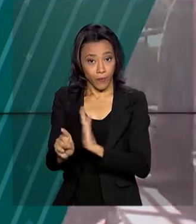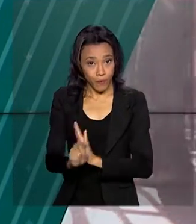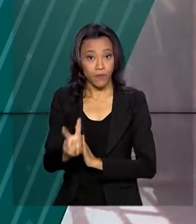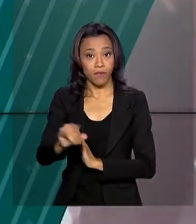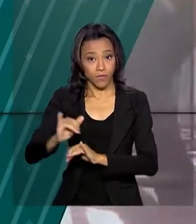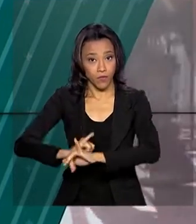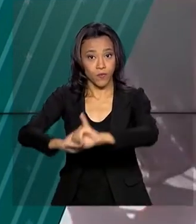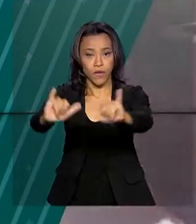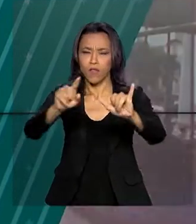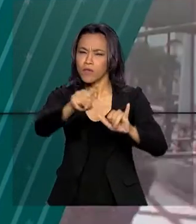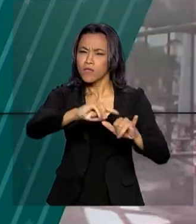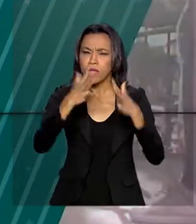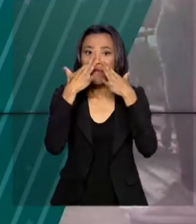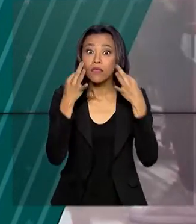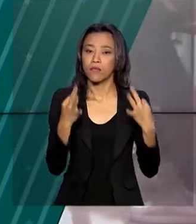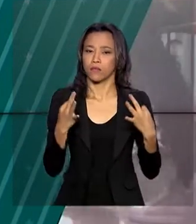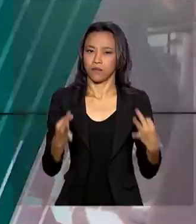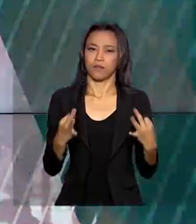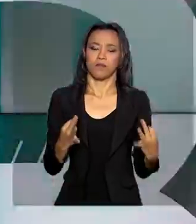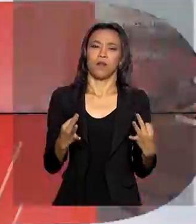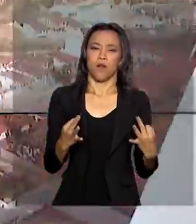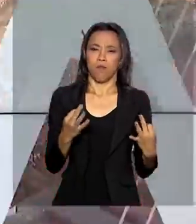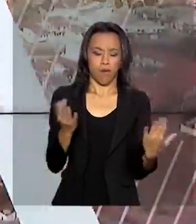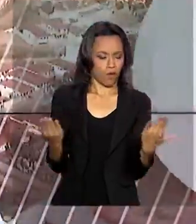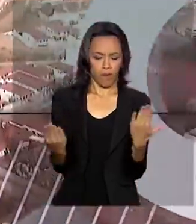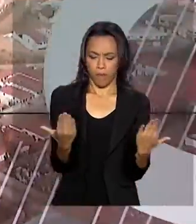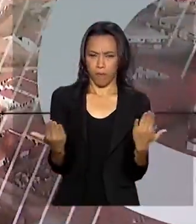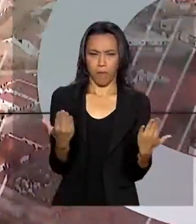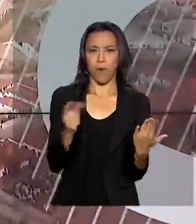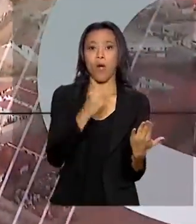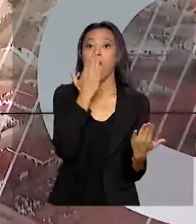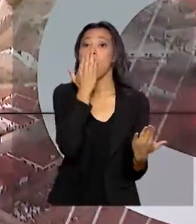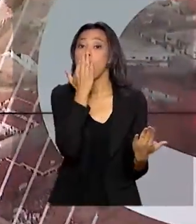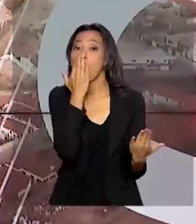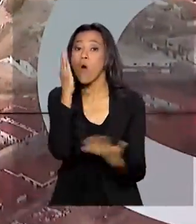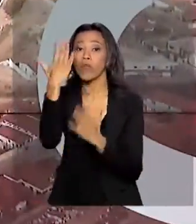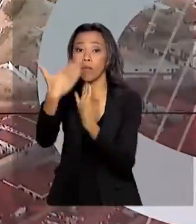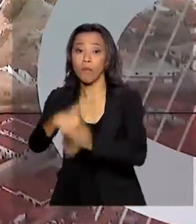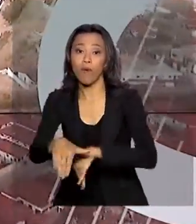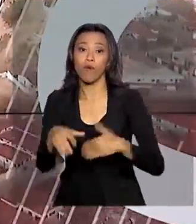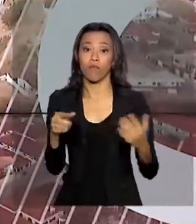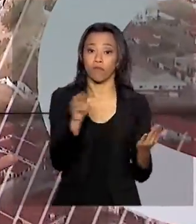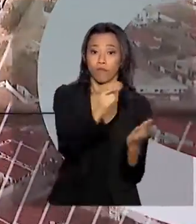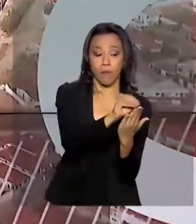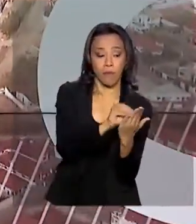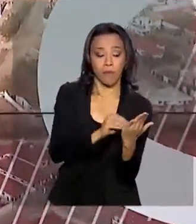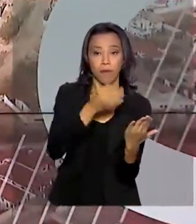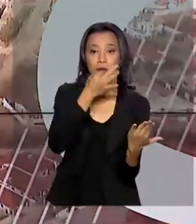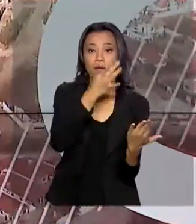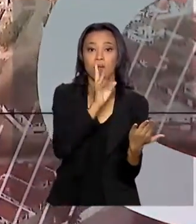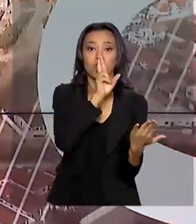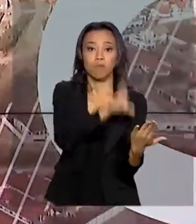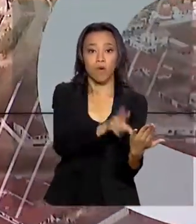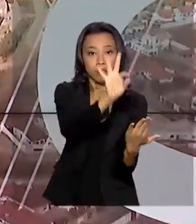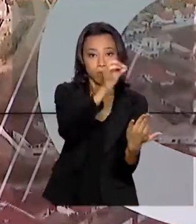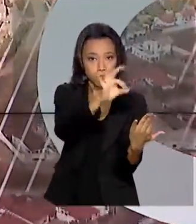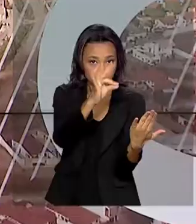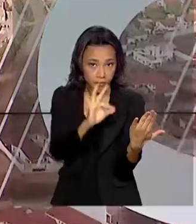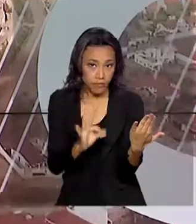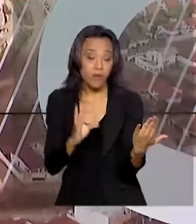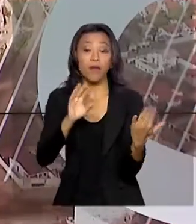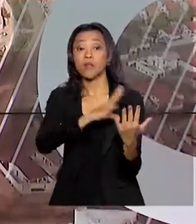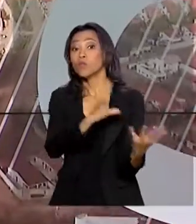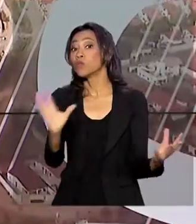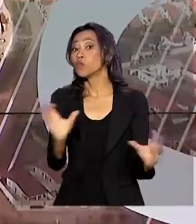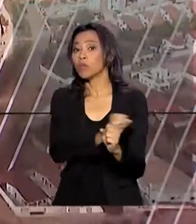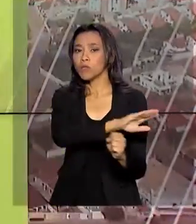participantes devem ficar atentos para conferir o gabarito relativo à cor de prova que fez. No total, vão ser seis gabaritos para